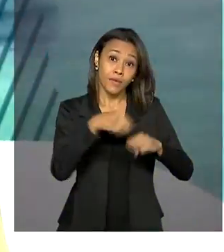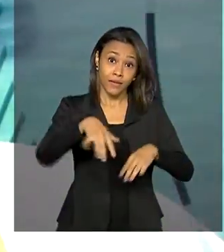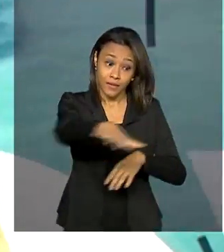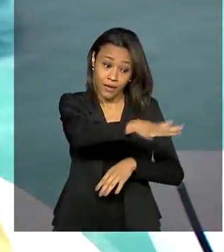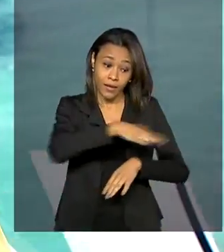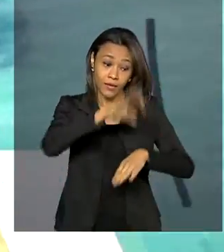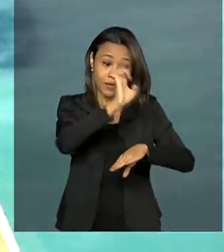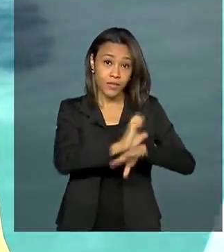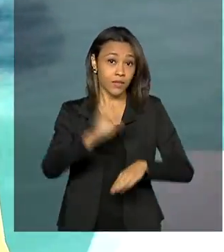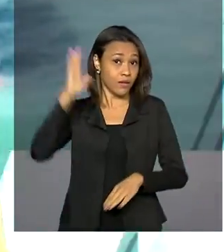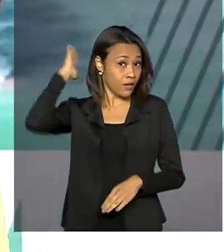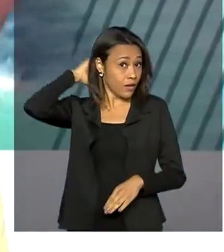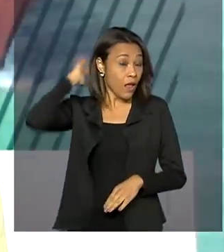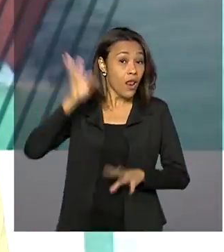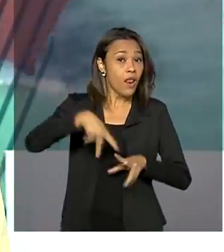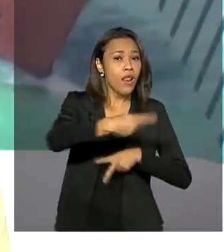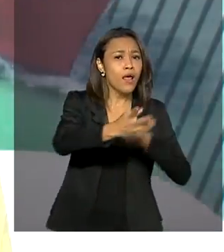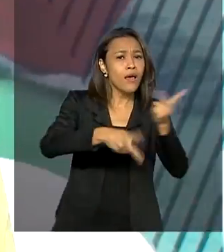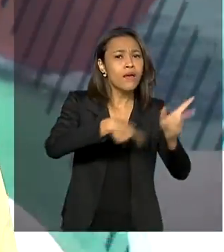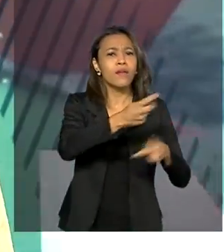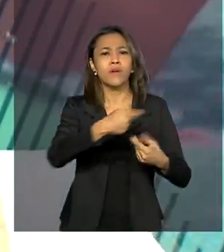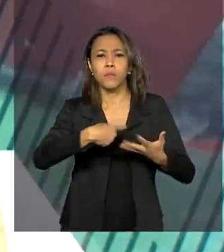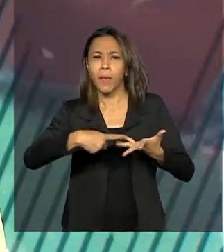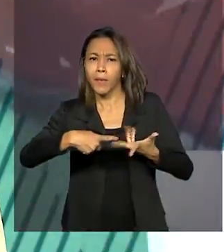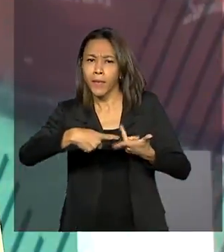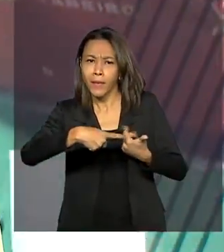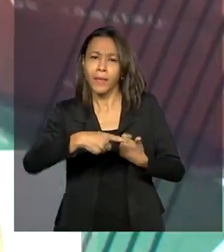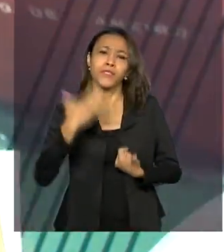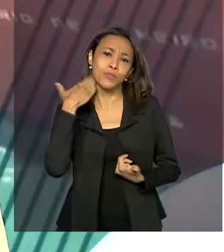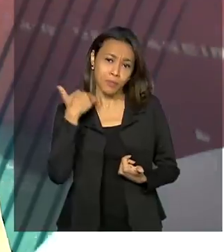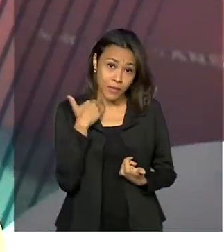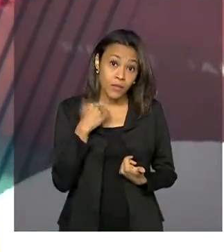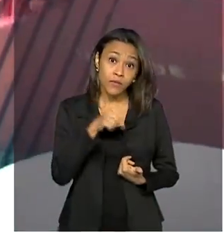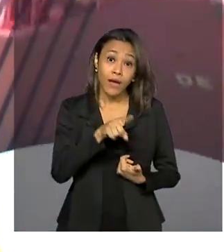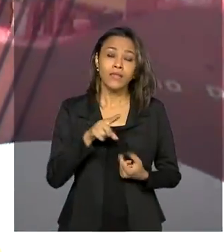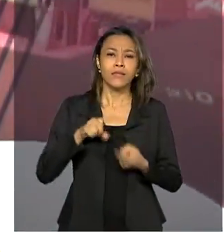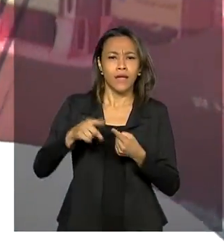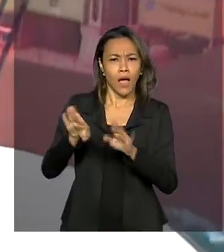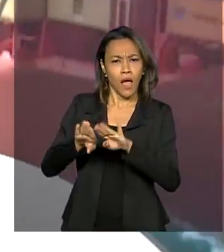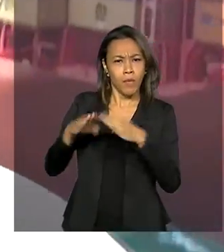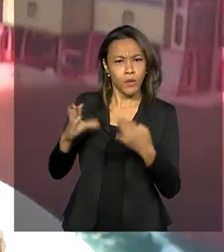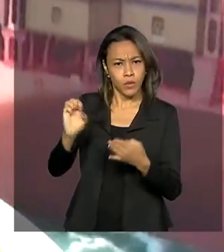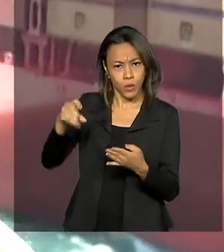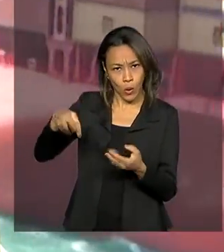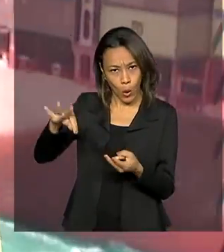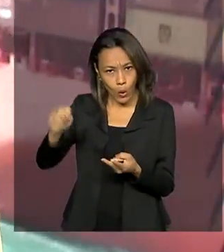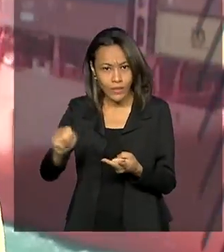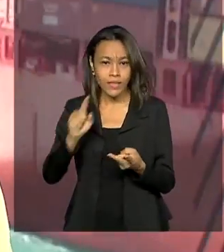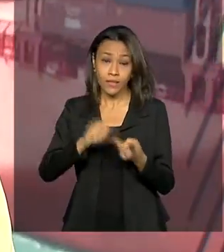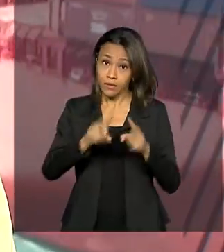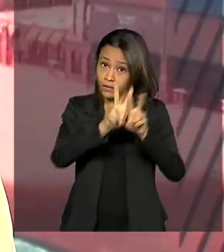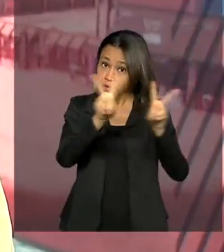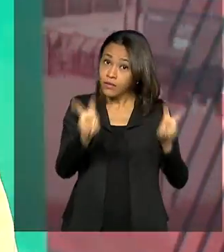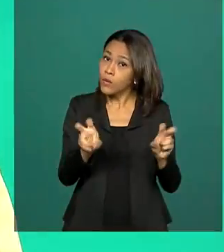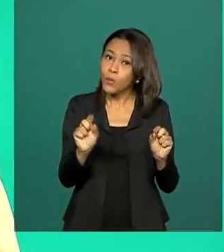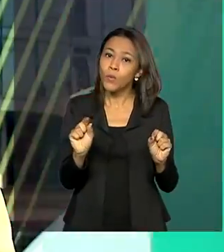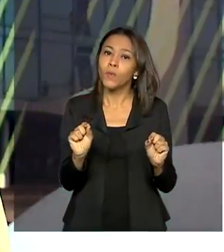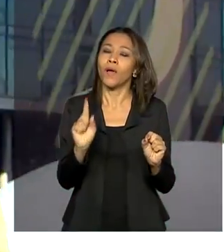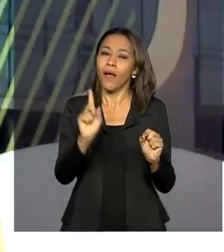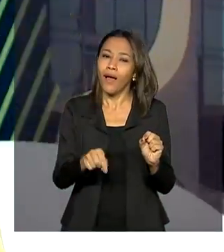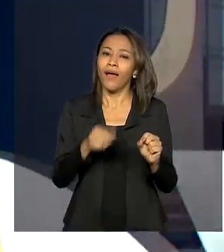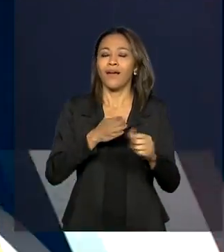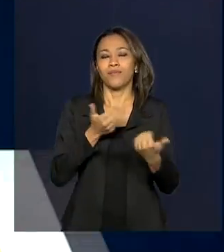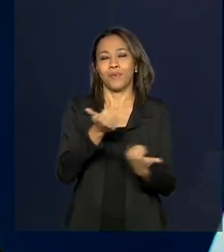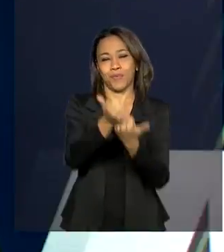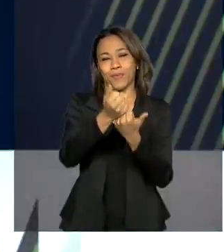serviços bancários às comunidades ribeirinhas. Os atendimentos vão desde a abertura de contas até questões relacionadas ao